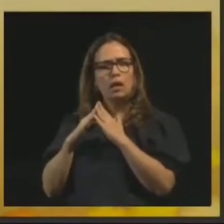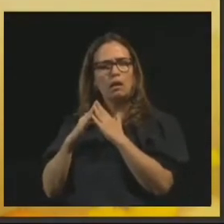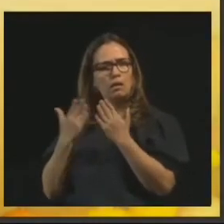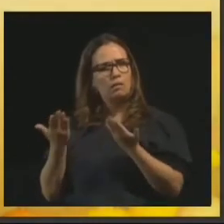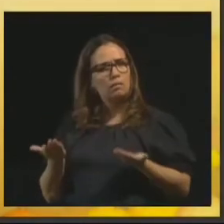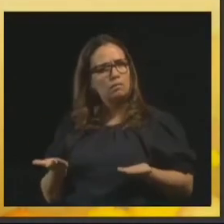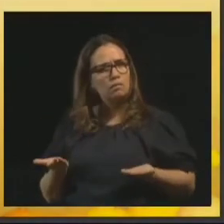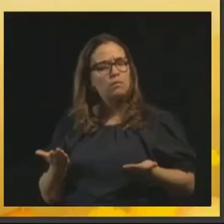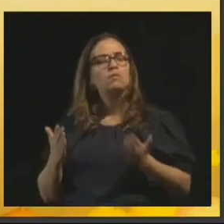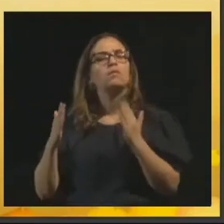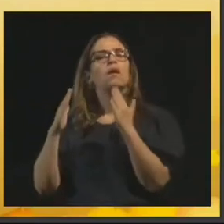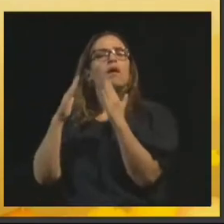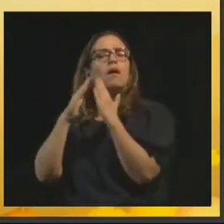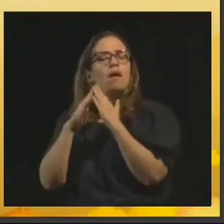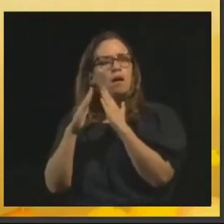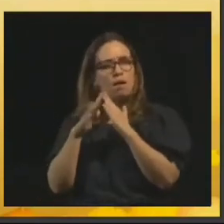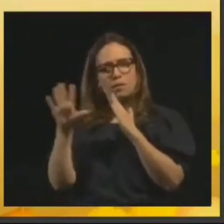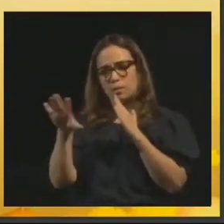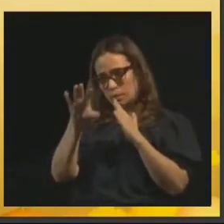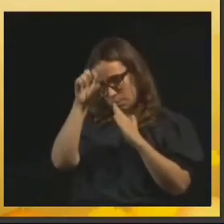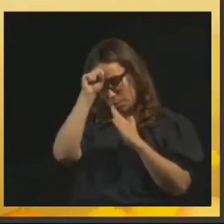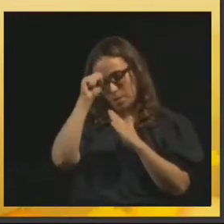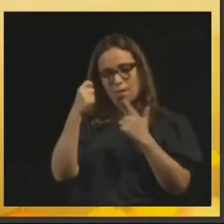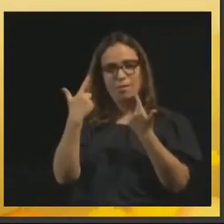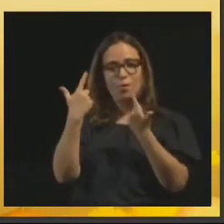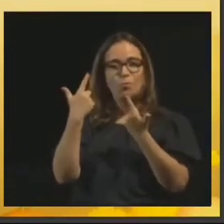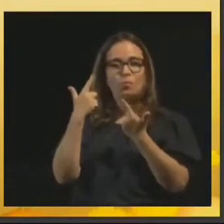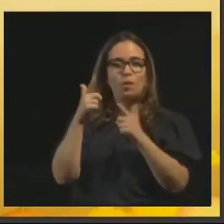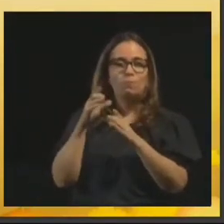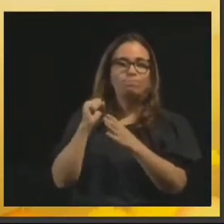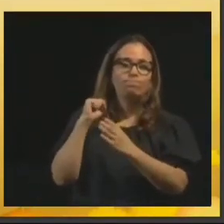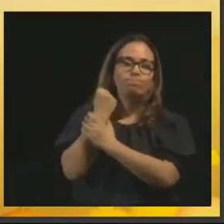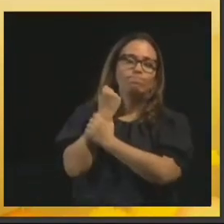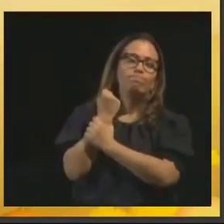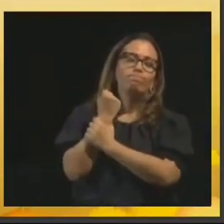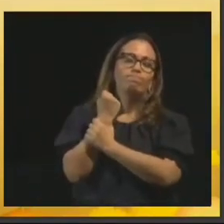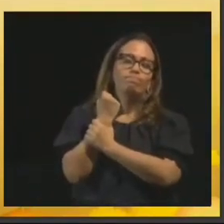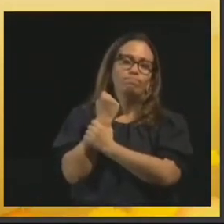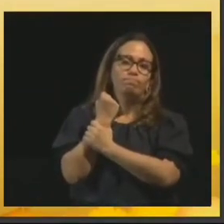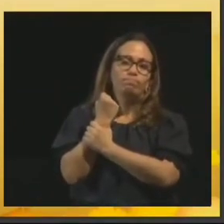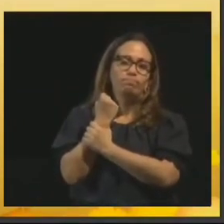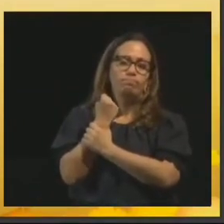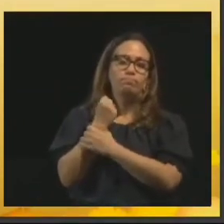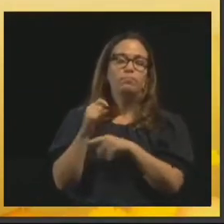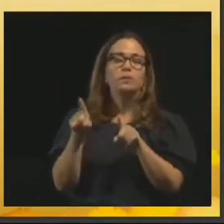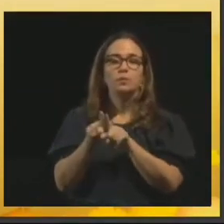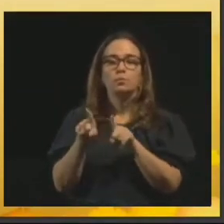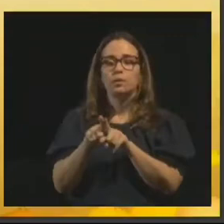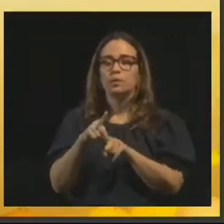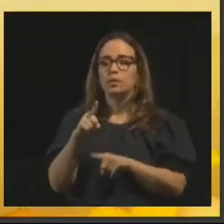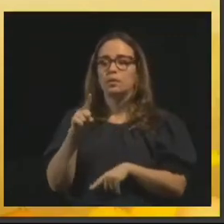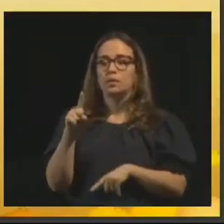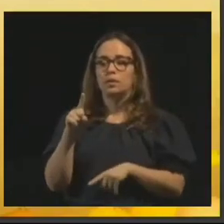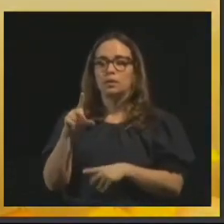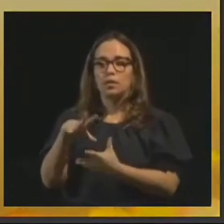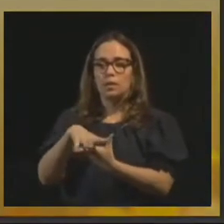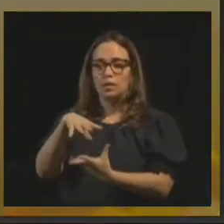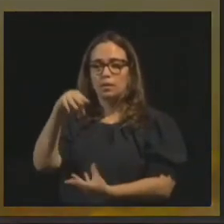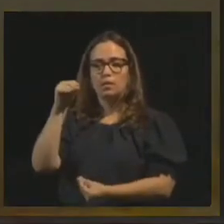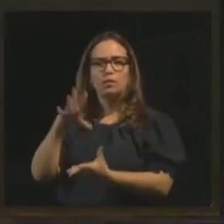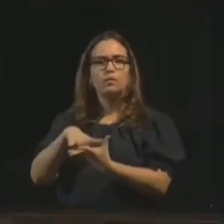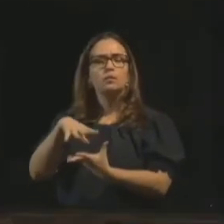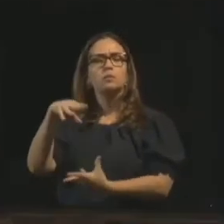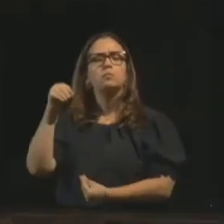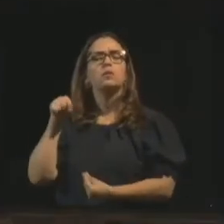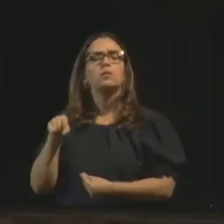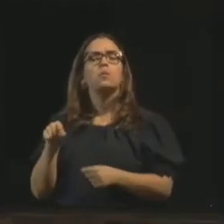espíritas, sim, as casas espíritas mal orientadas. Perigos provocados pelos espíritos. O que os